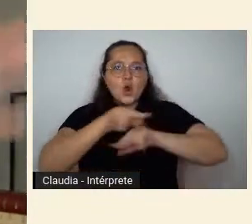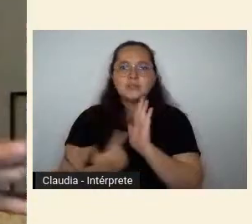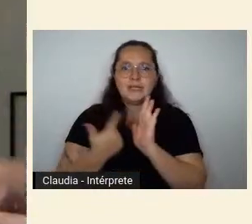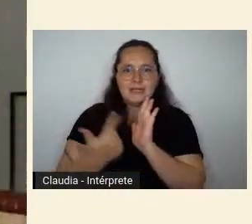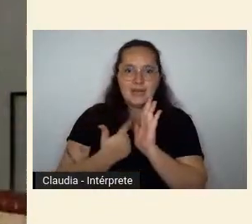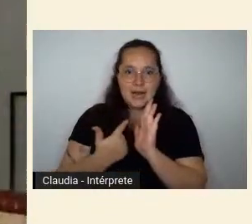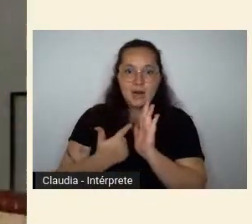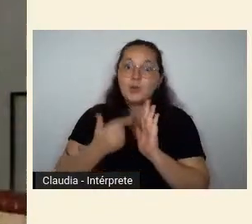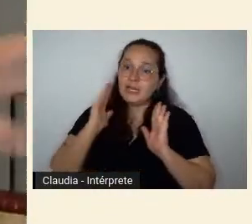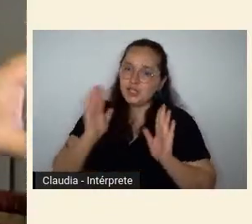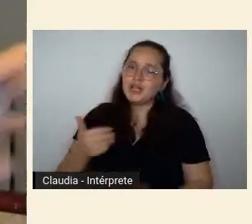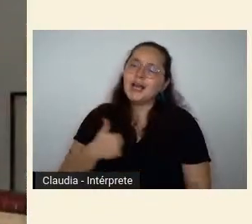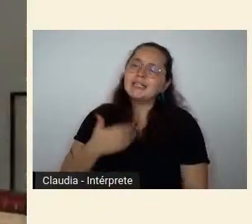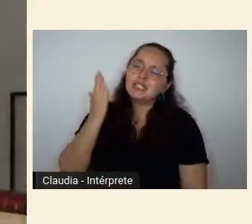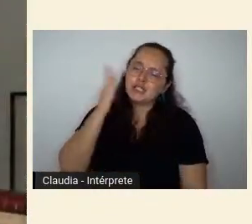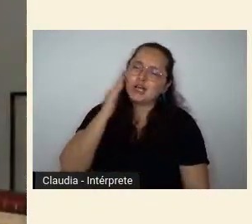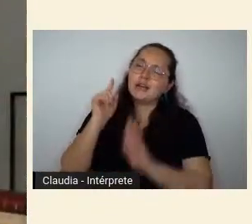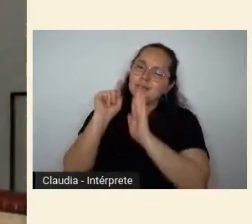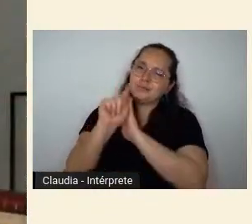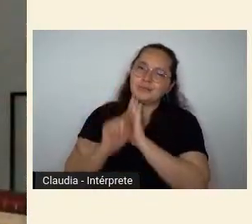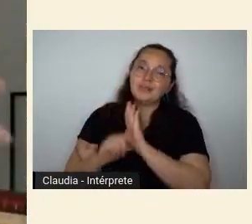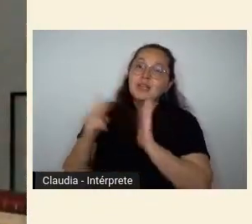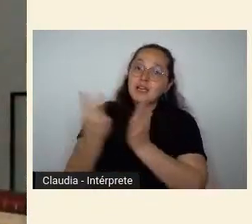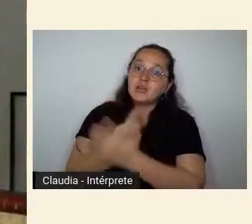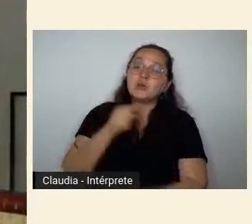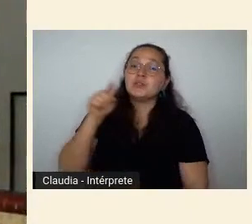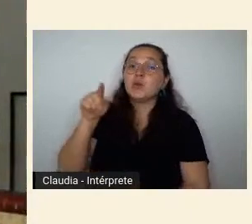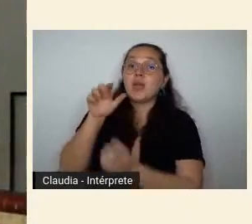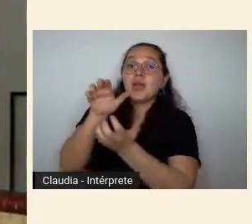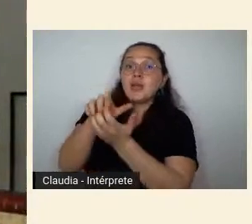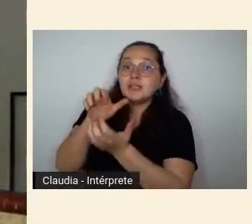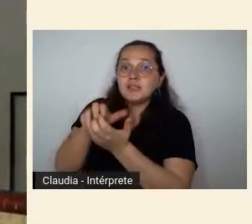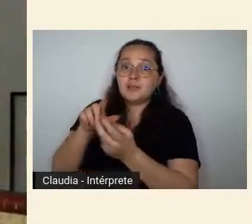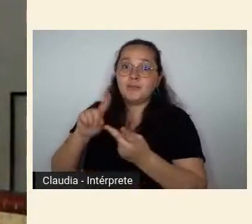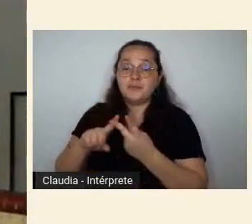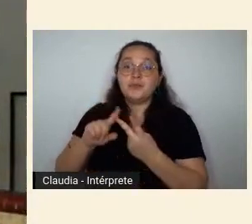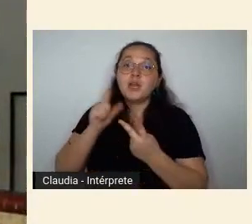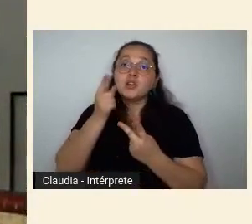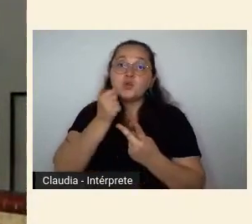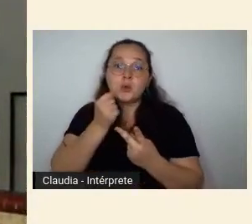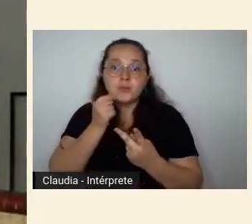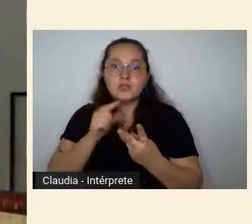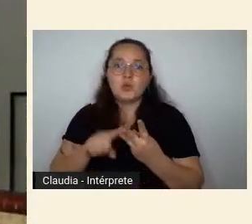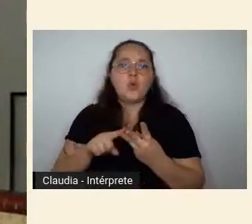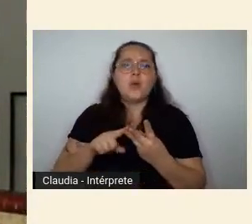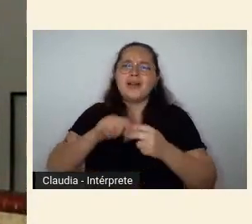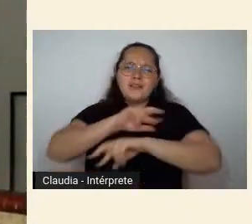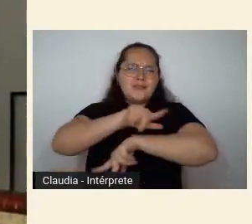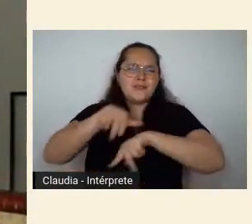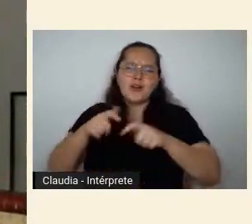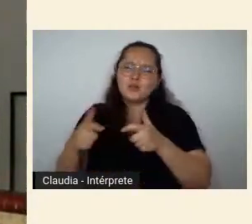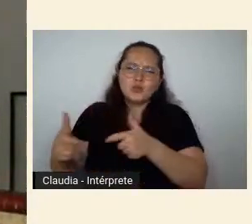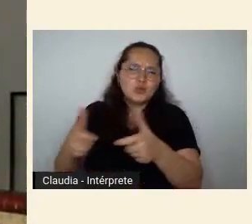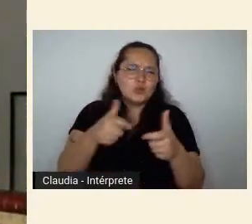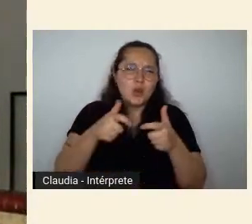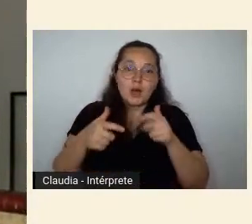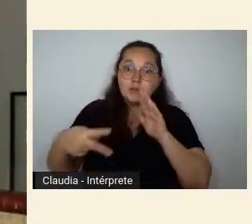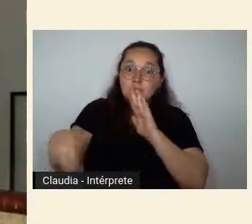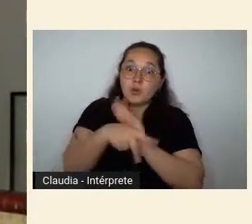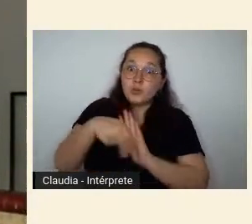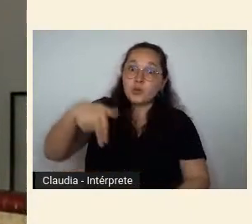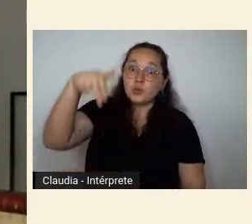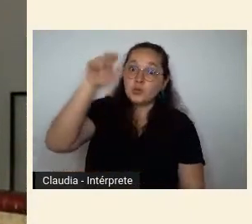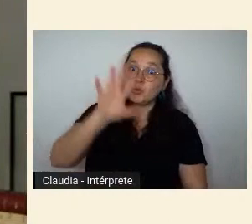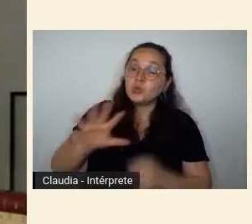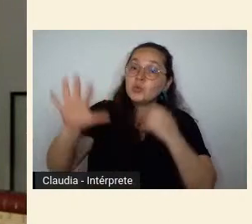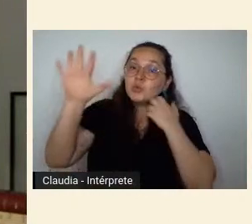de forma esporádica em Recife João Pessoa Belém e outras capitais do Nordeste as revistas modernistas surgem ainda na